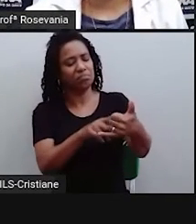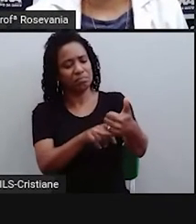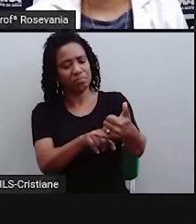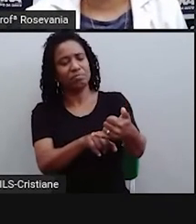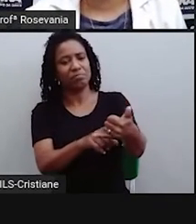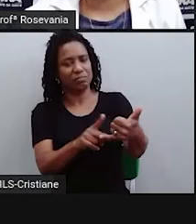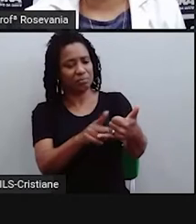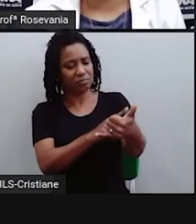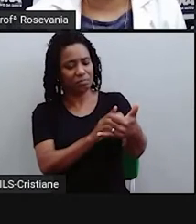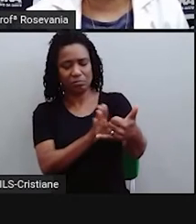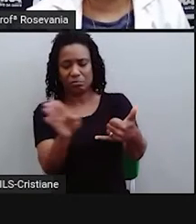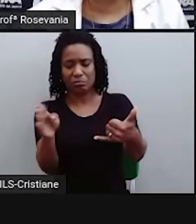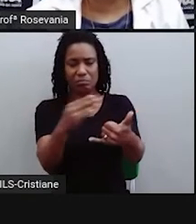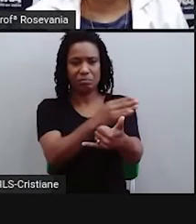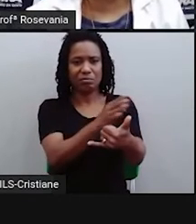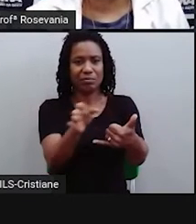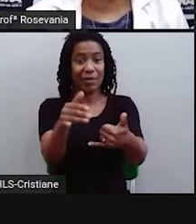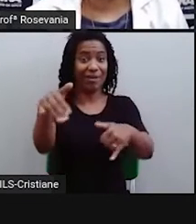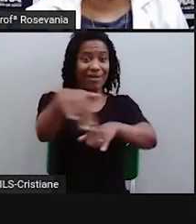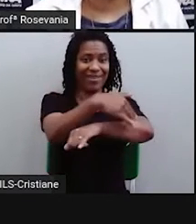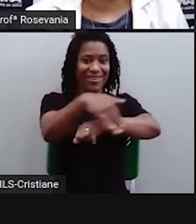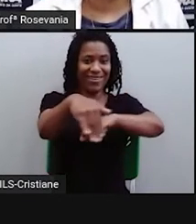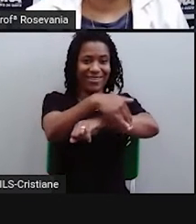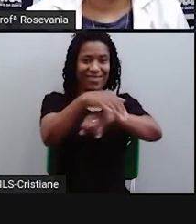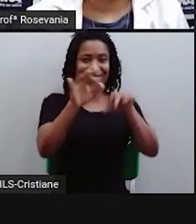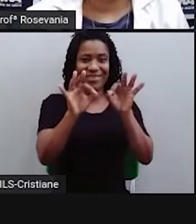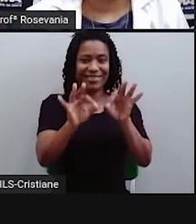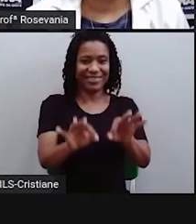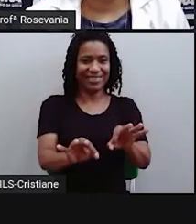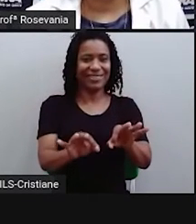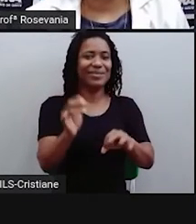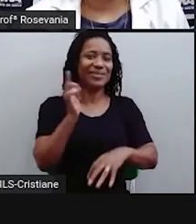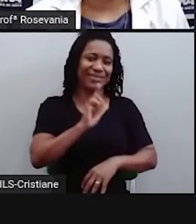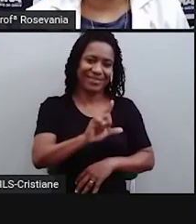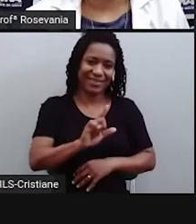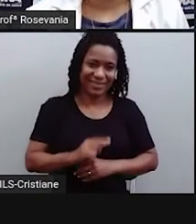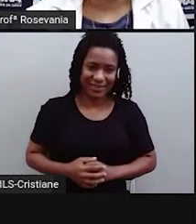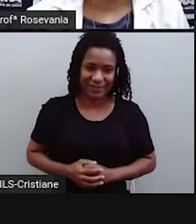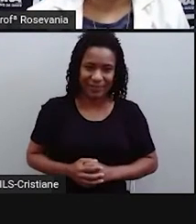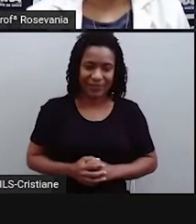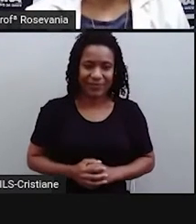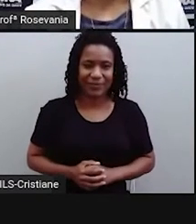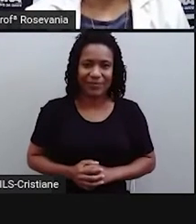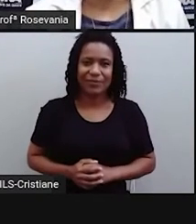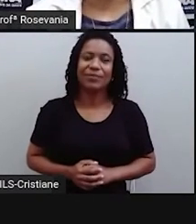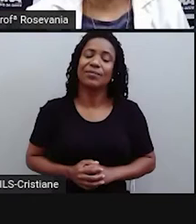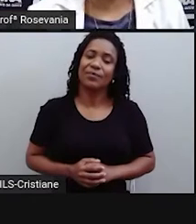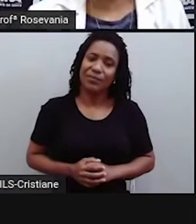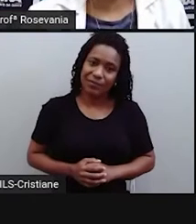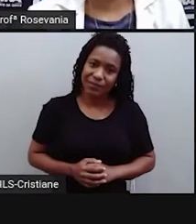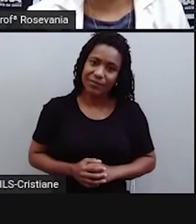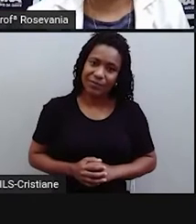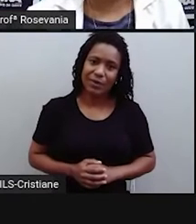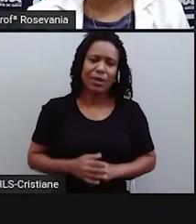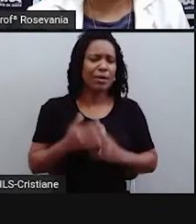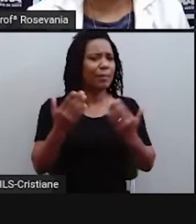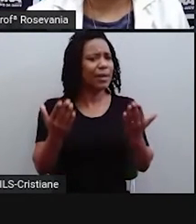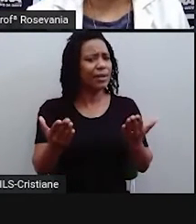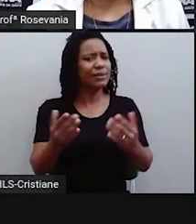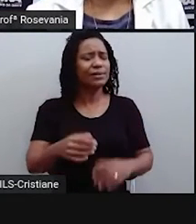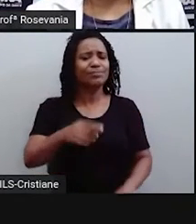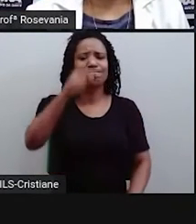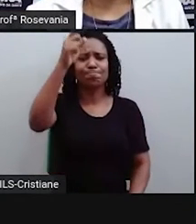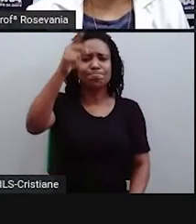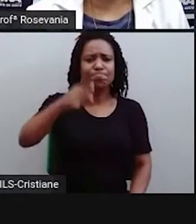usando esse sistema de coordenadas geográficas, né? Que o GPS traz para a gente. Bom, mas vamos entender essas linhas,